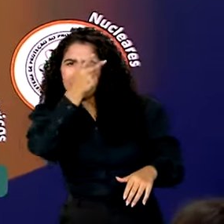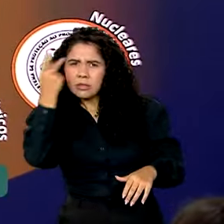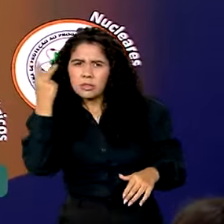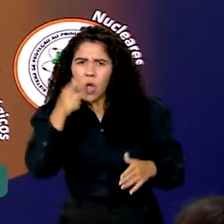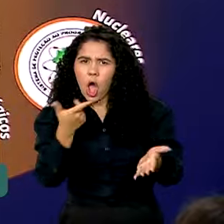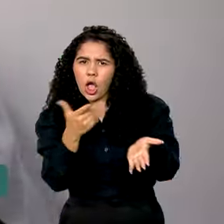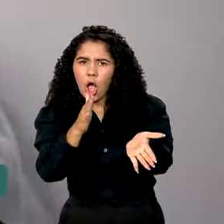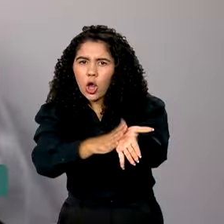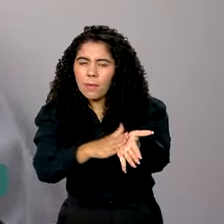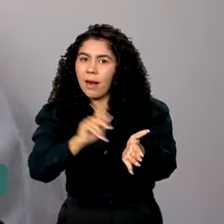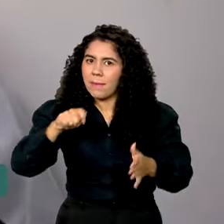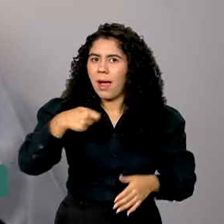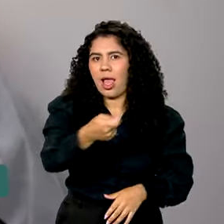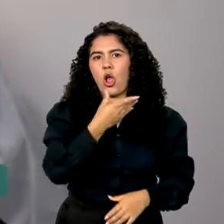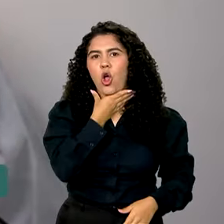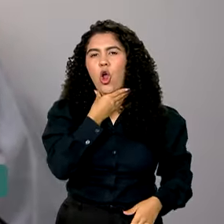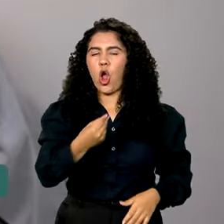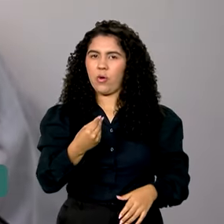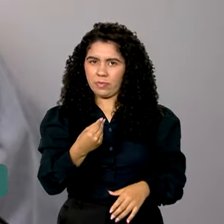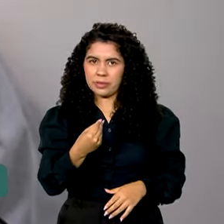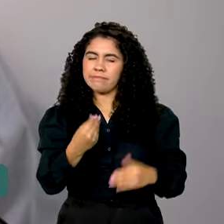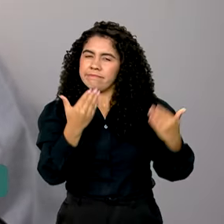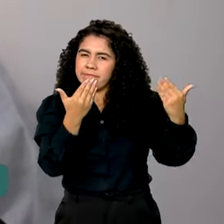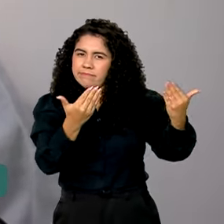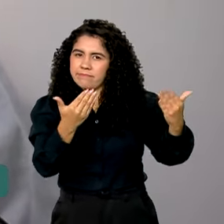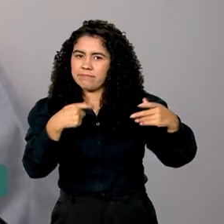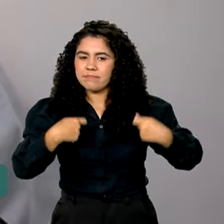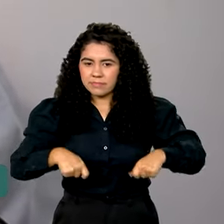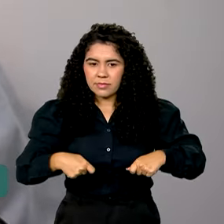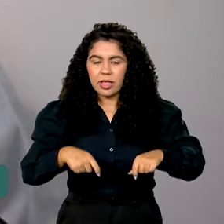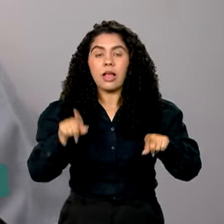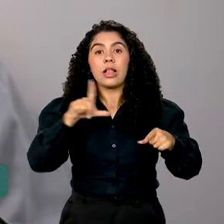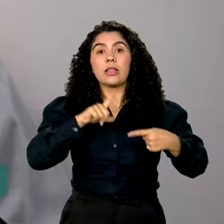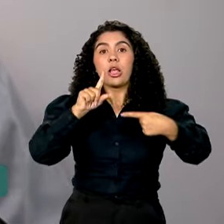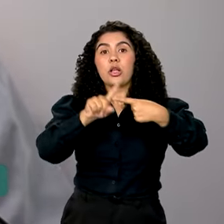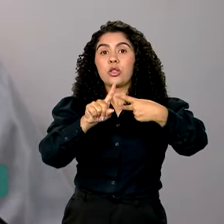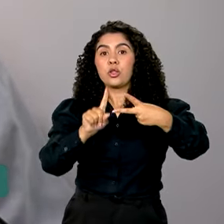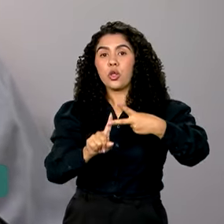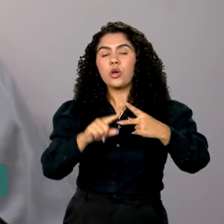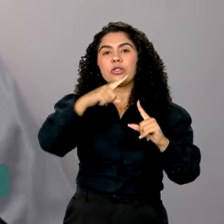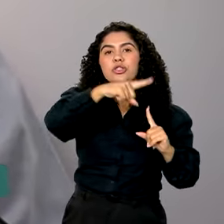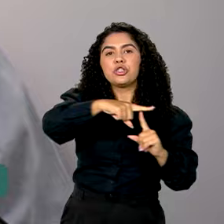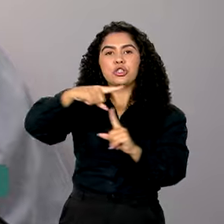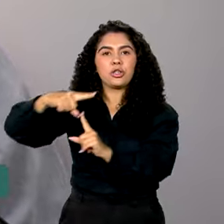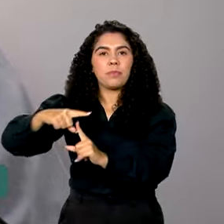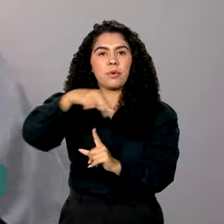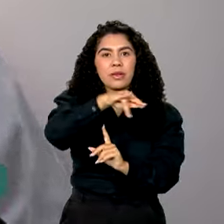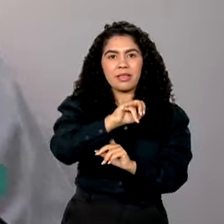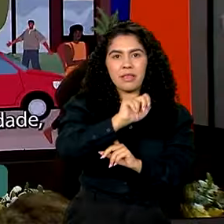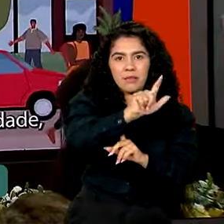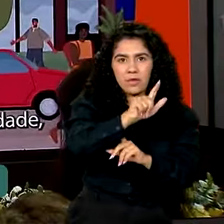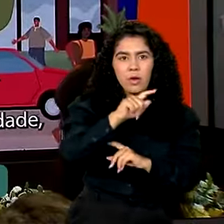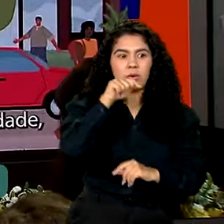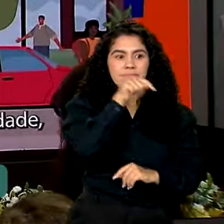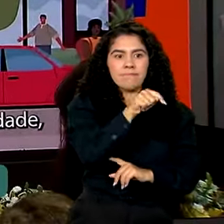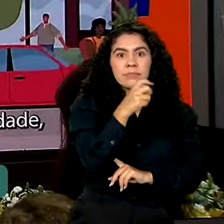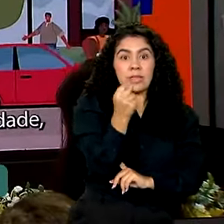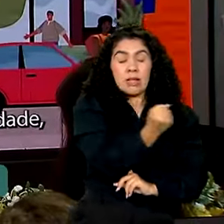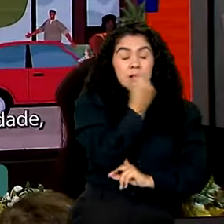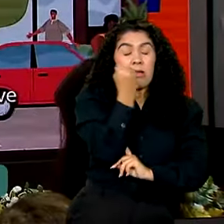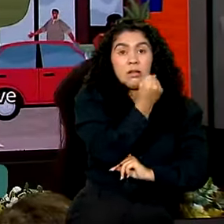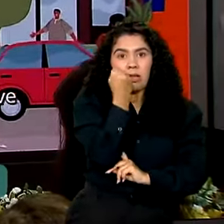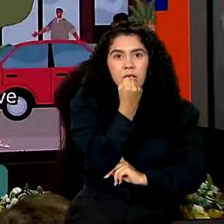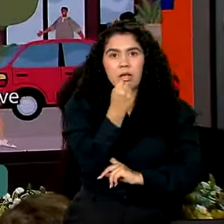tratada como golpe. Os alertas são classificados em dois níveis, extremo e severo. O alerta